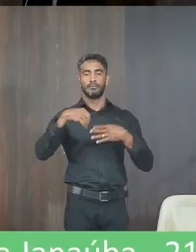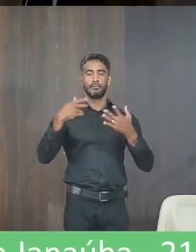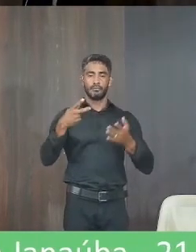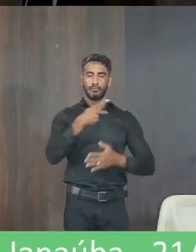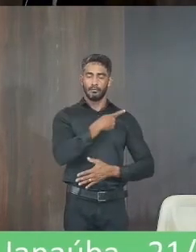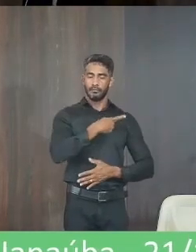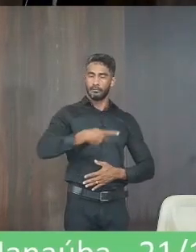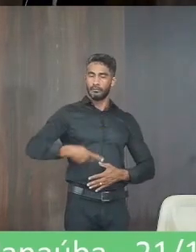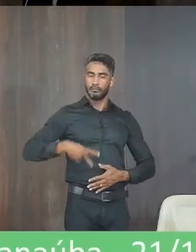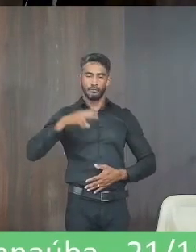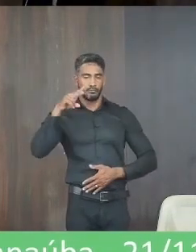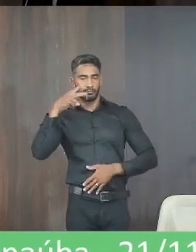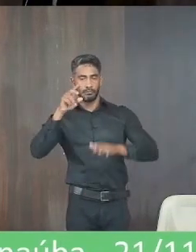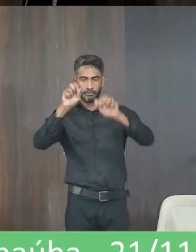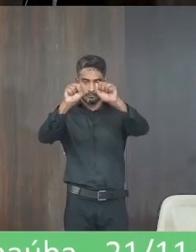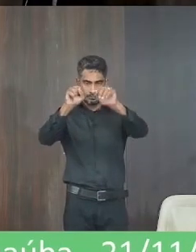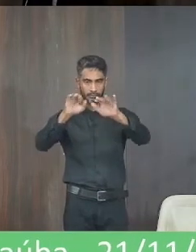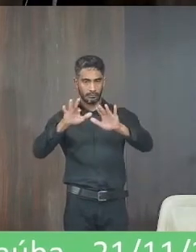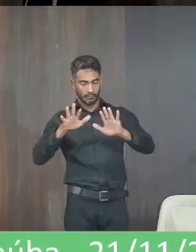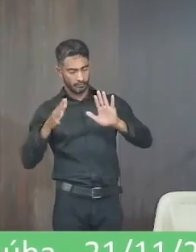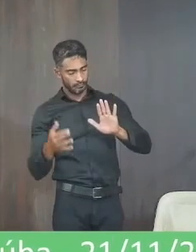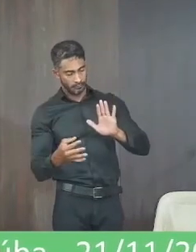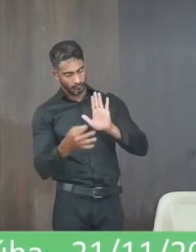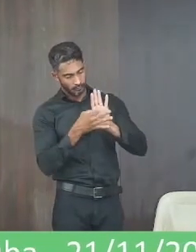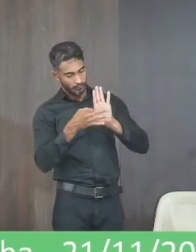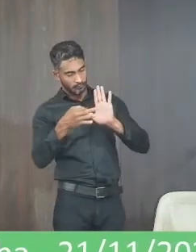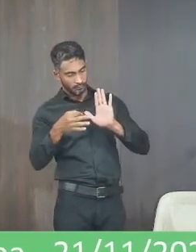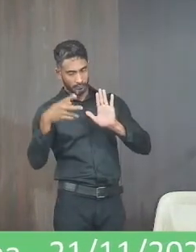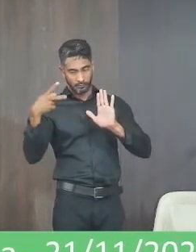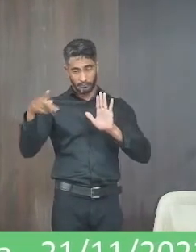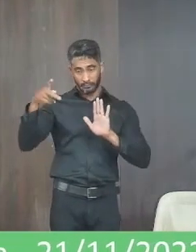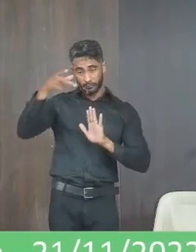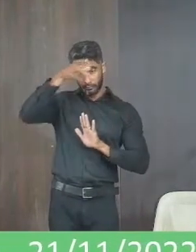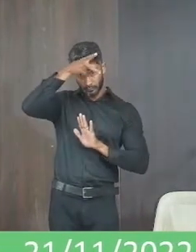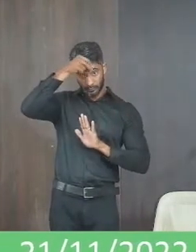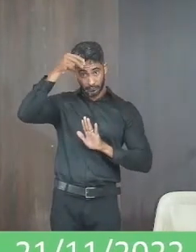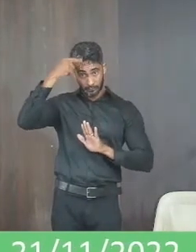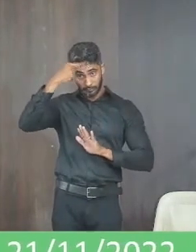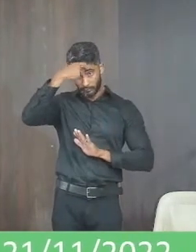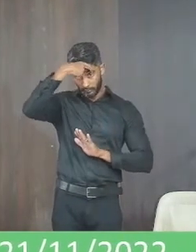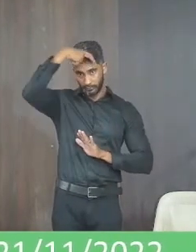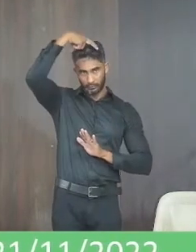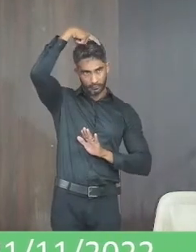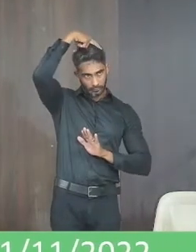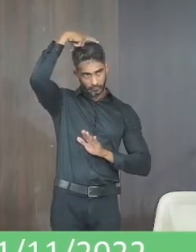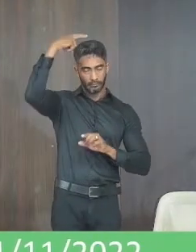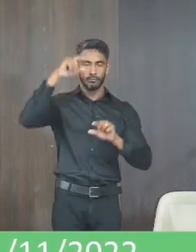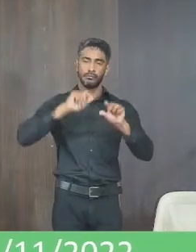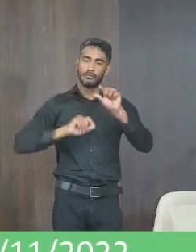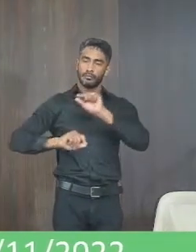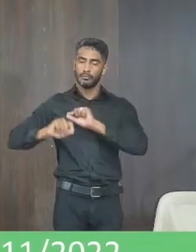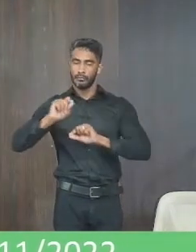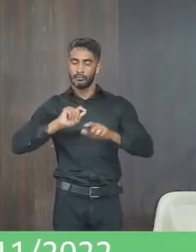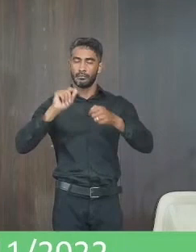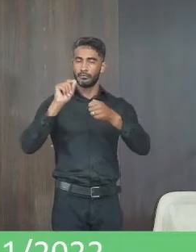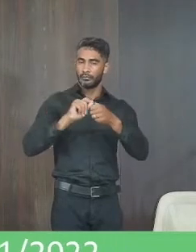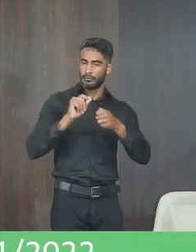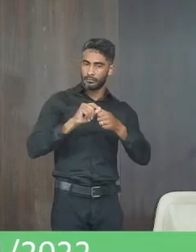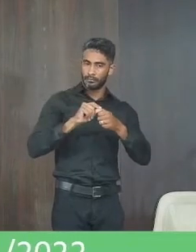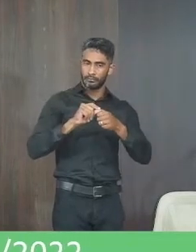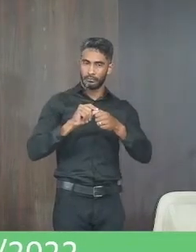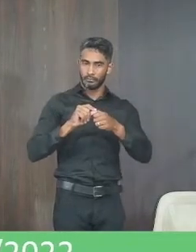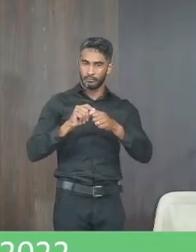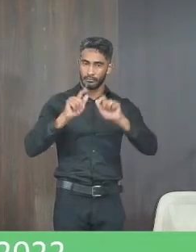senhor presidente o vereador que subscreve vem sugerir ao senhor prefeito José Aparecido Mendes Santos que seja realizada a